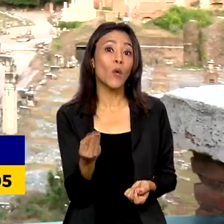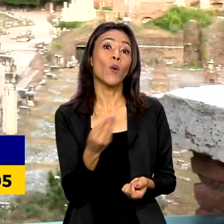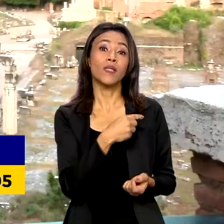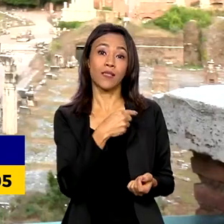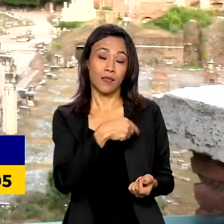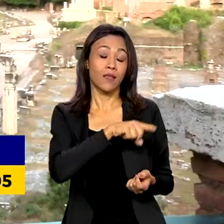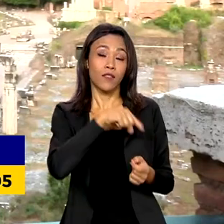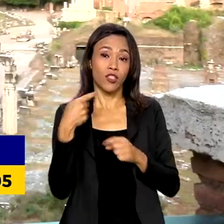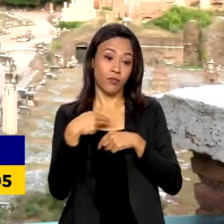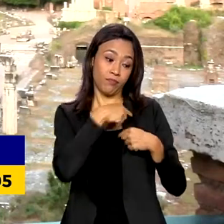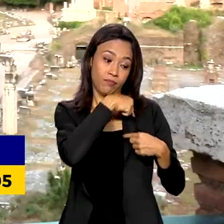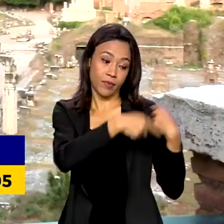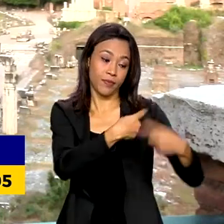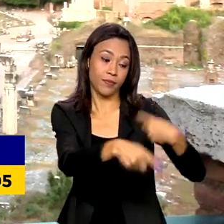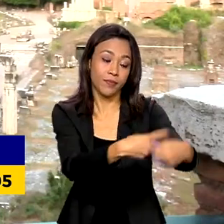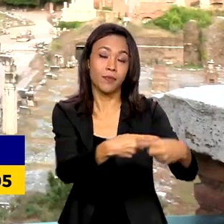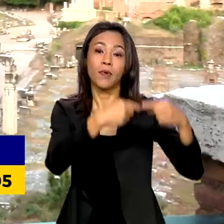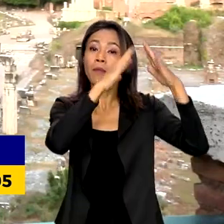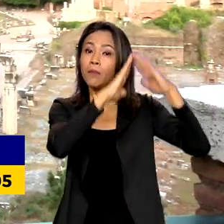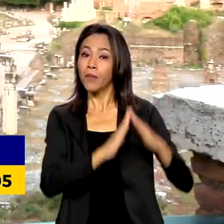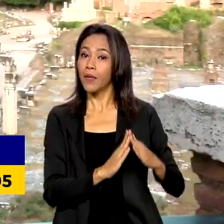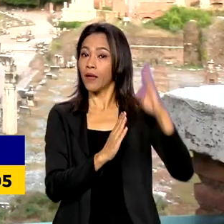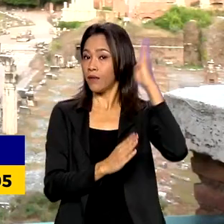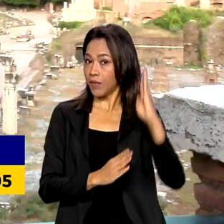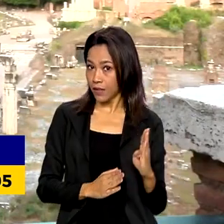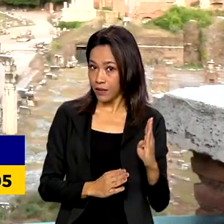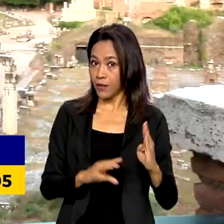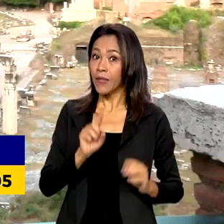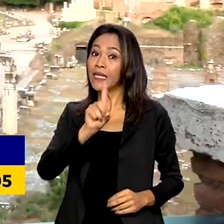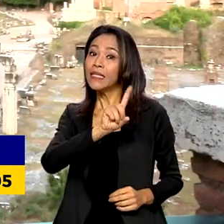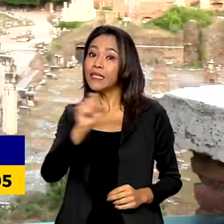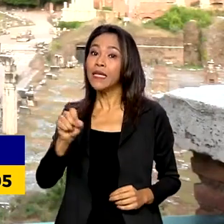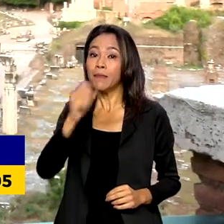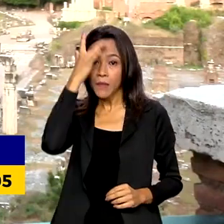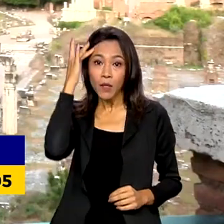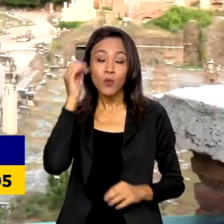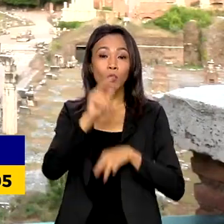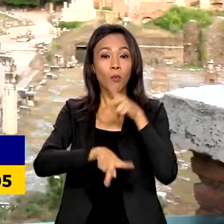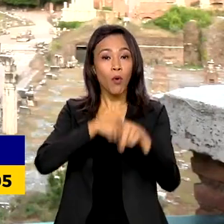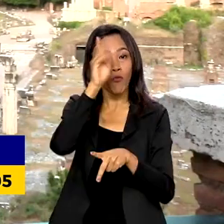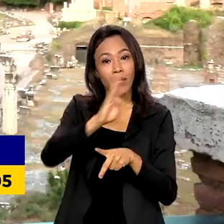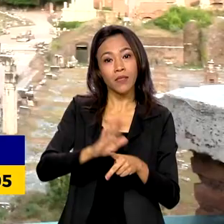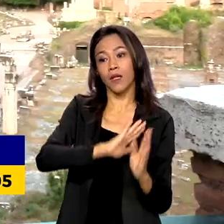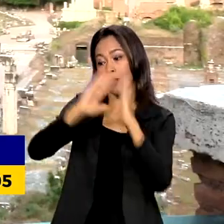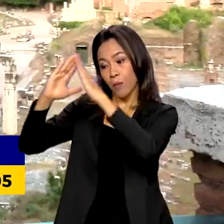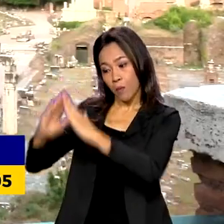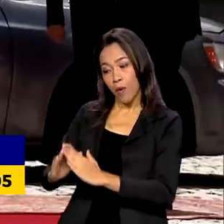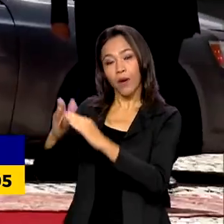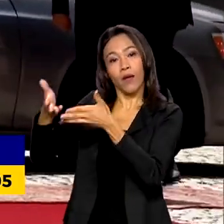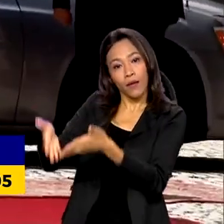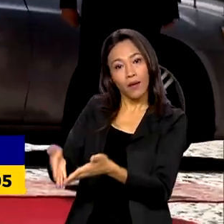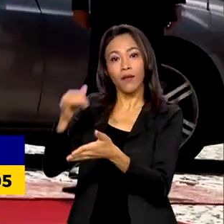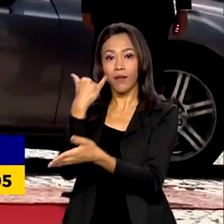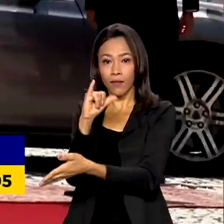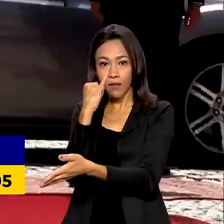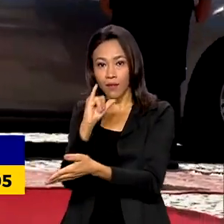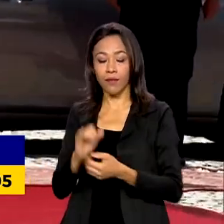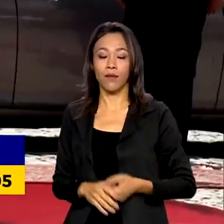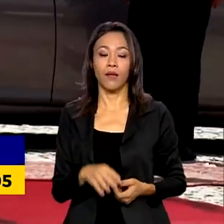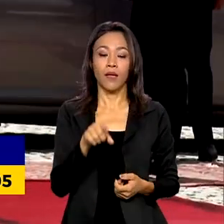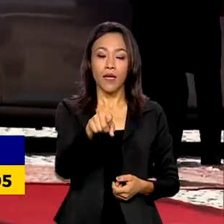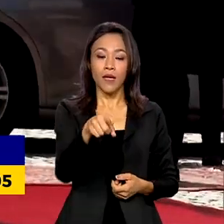italianos viverem em solo brasileiro e de 100 mil brasileiros morarem na Itália. Uma maior